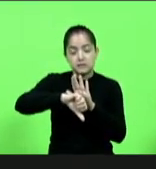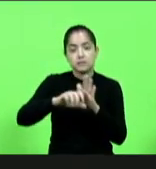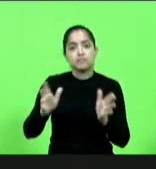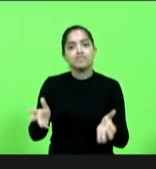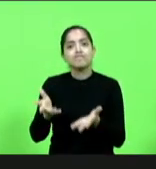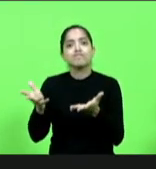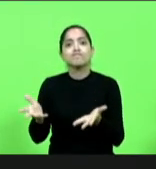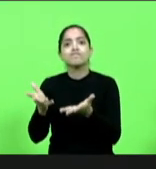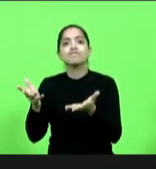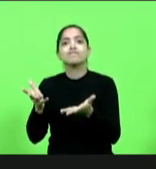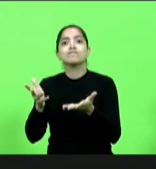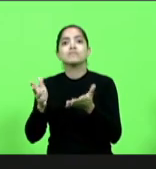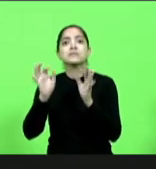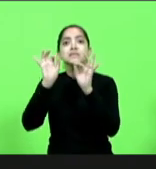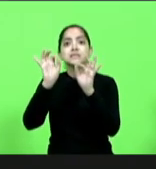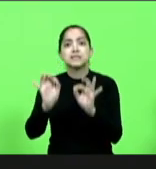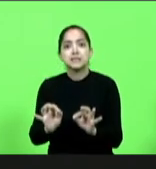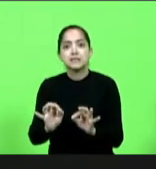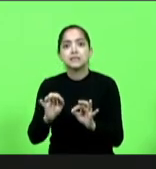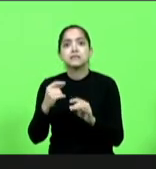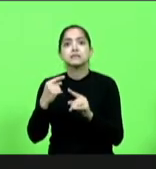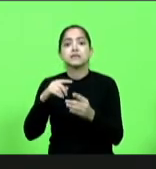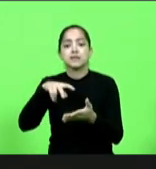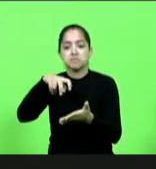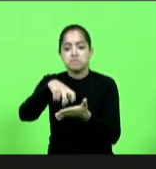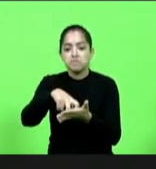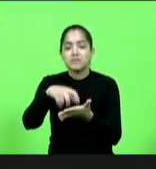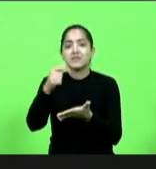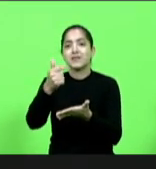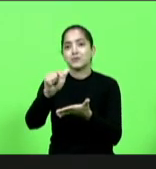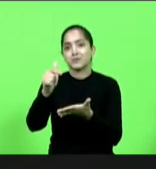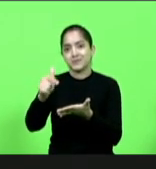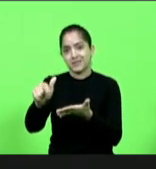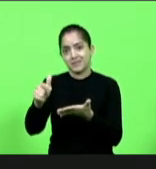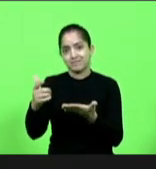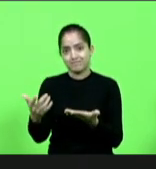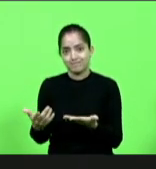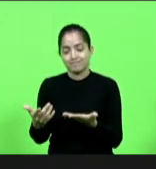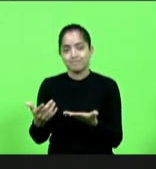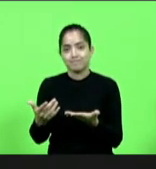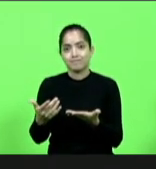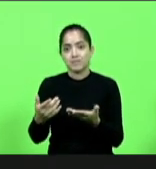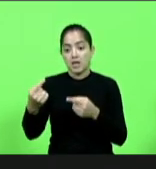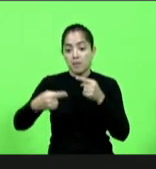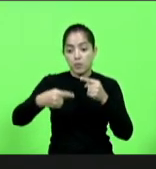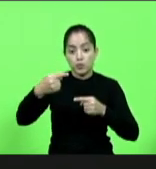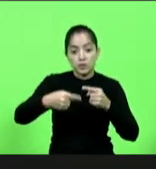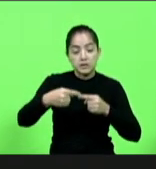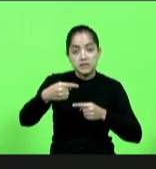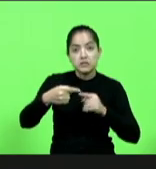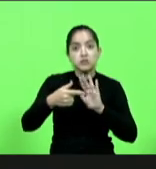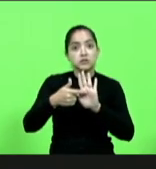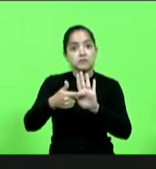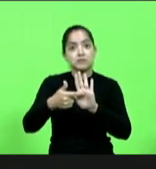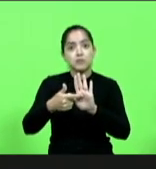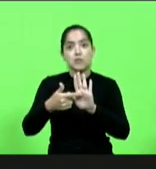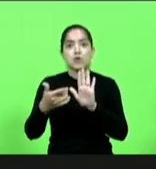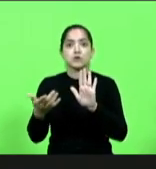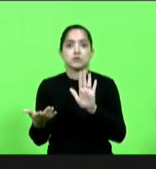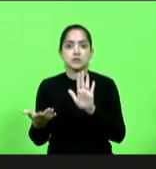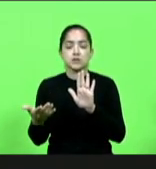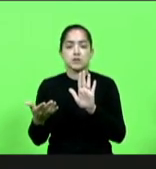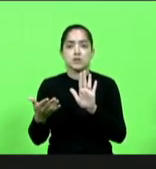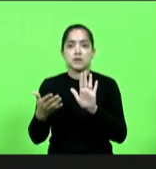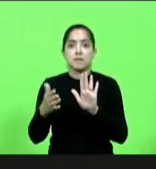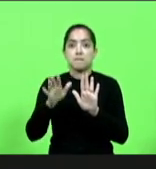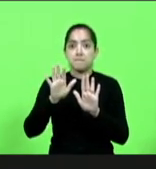absoluta certeza da impunidade e a política não dá exemplo no Brasil a política ela não dá esse exemplo quando nós temos